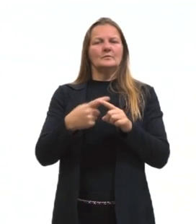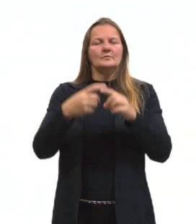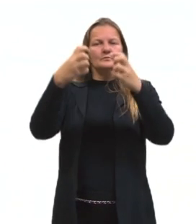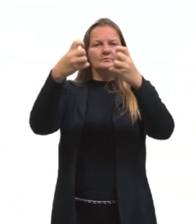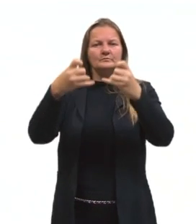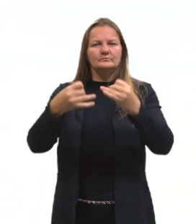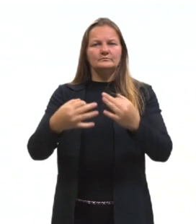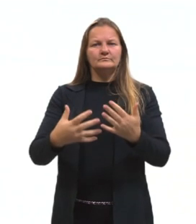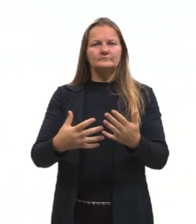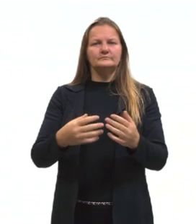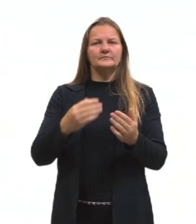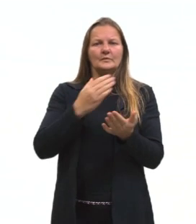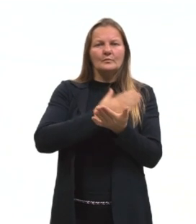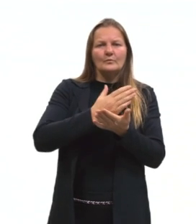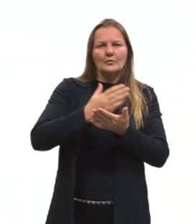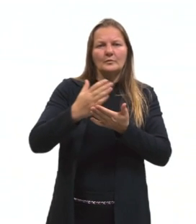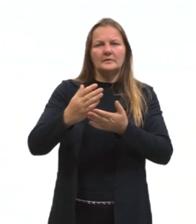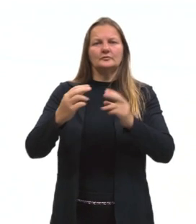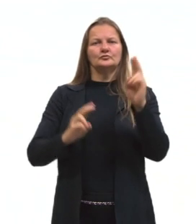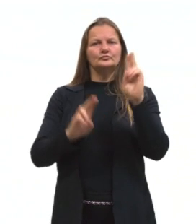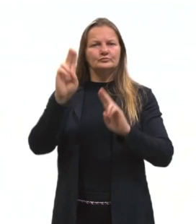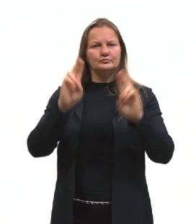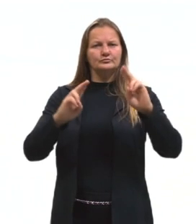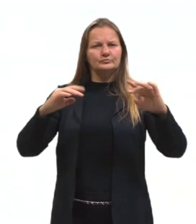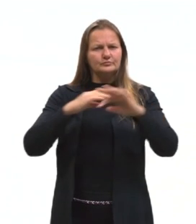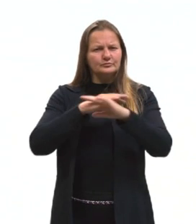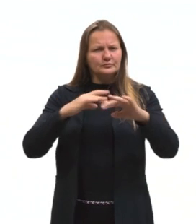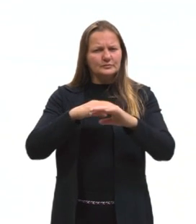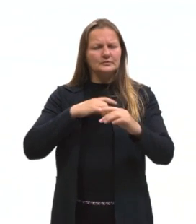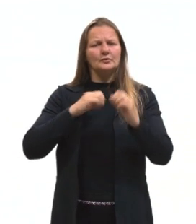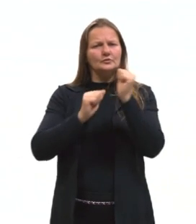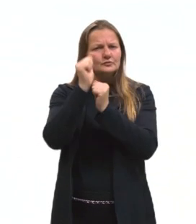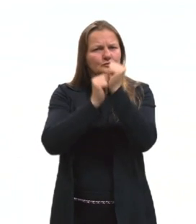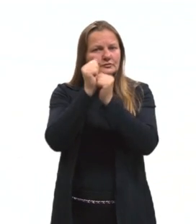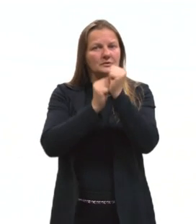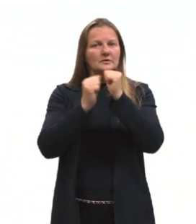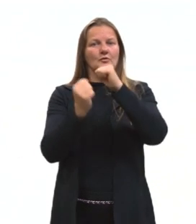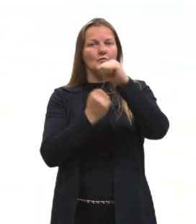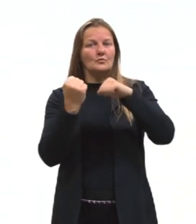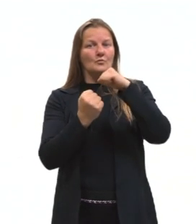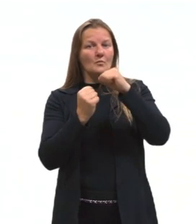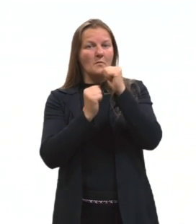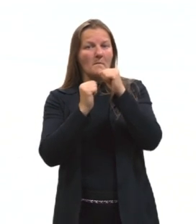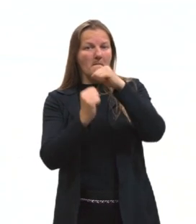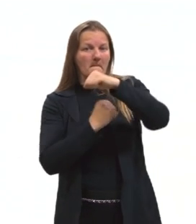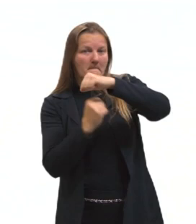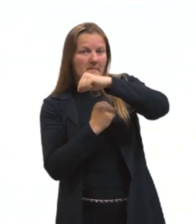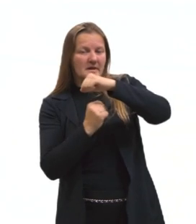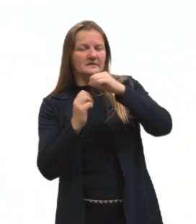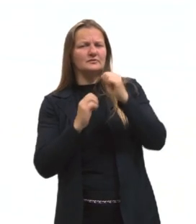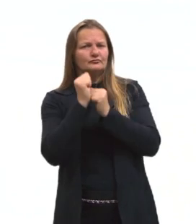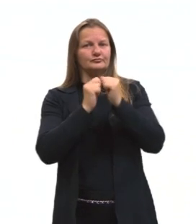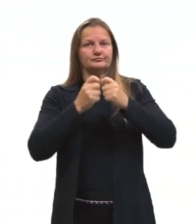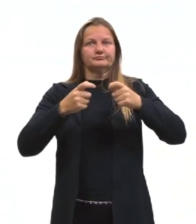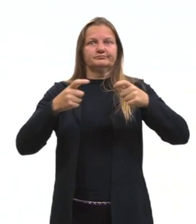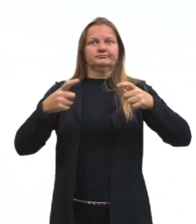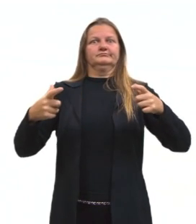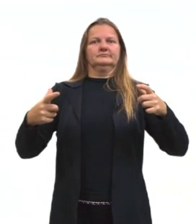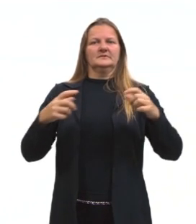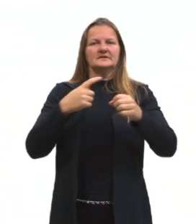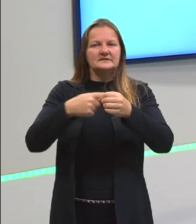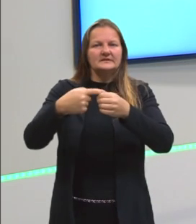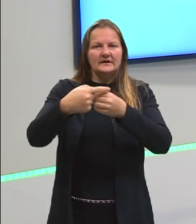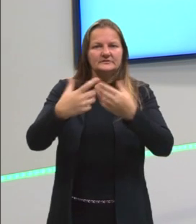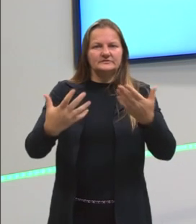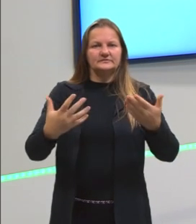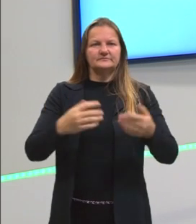nesse período aí de urbanização, de industrialização, daí nós temos as cidades modernas, tá? Trago duas imagens para vocês, essas